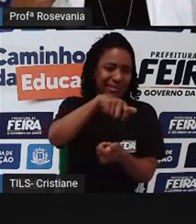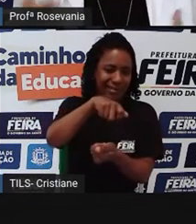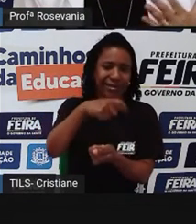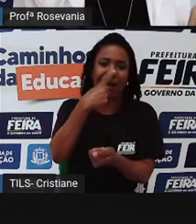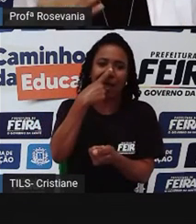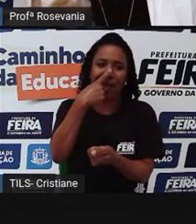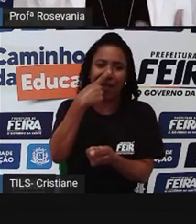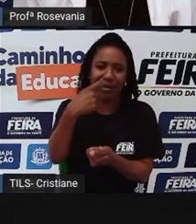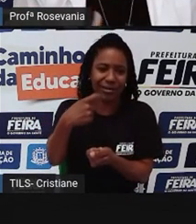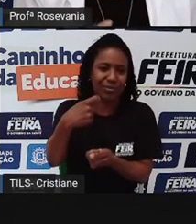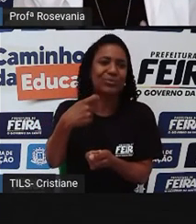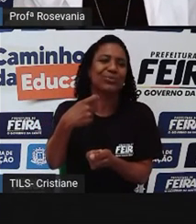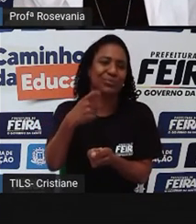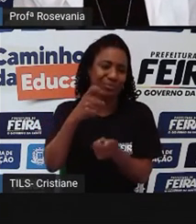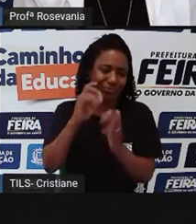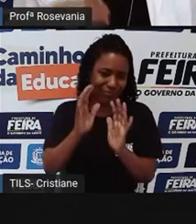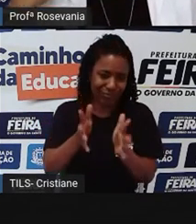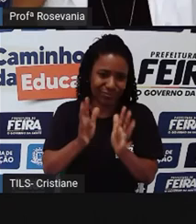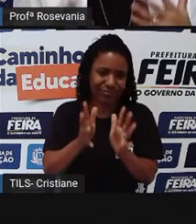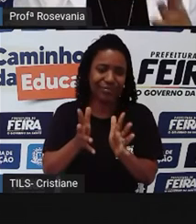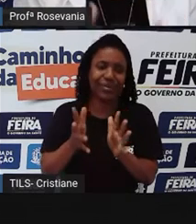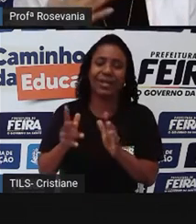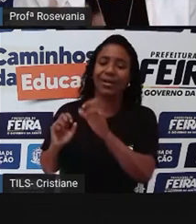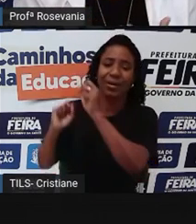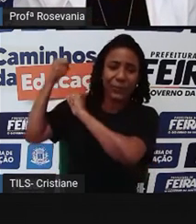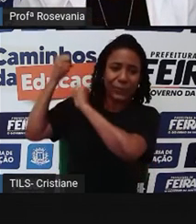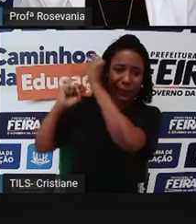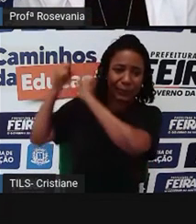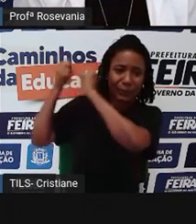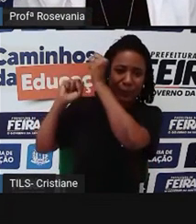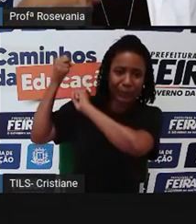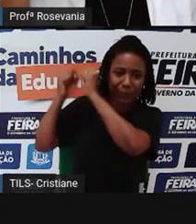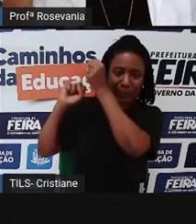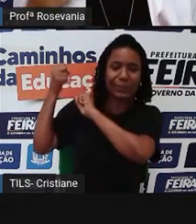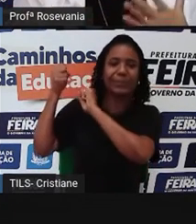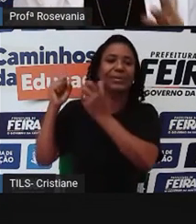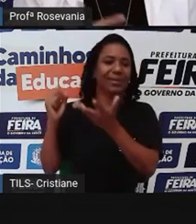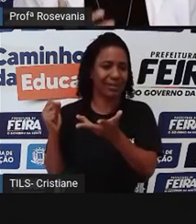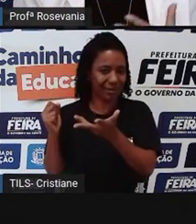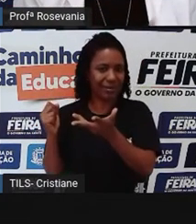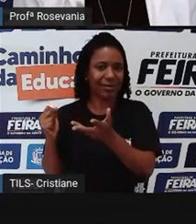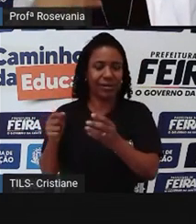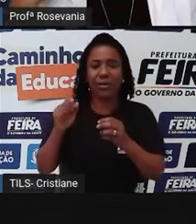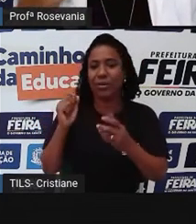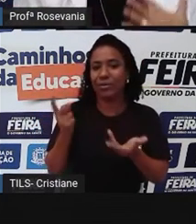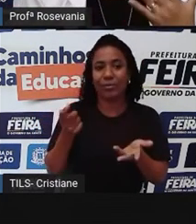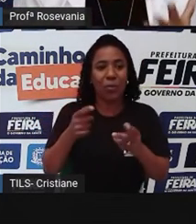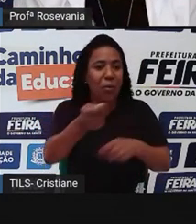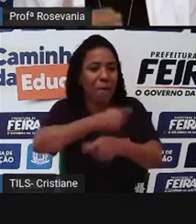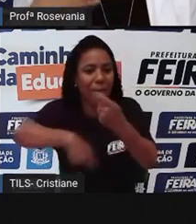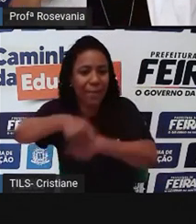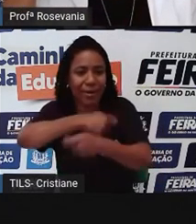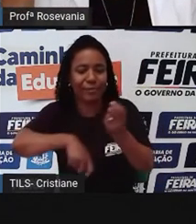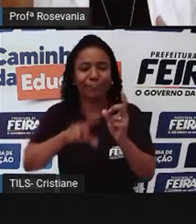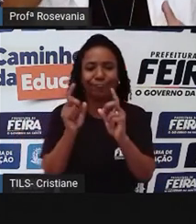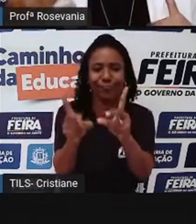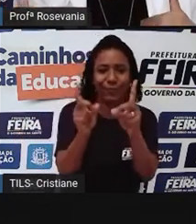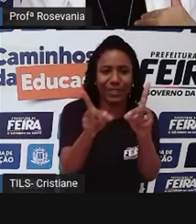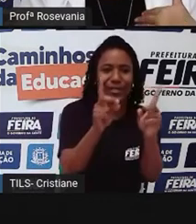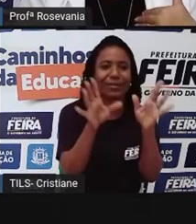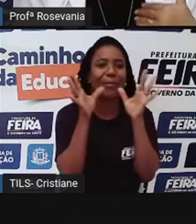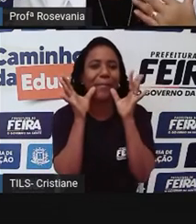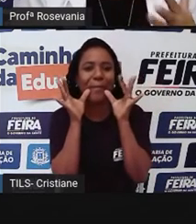industrial o tempo todo retirando matéria-prima, construindo vários produtos, o comércio vendendo, gerando várias embalagens,